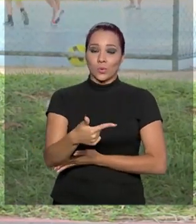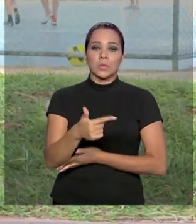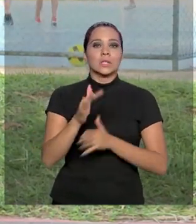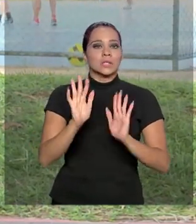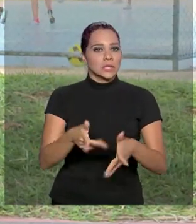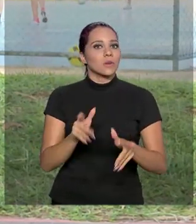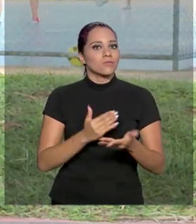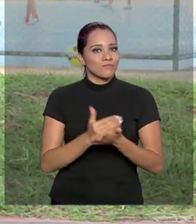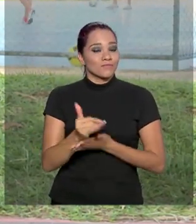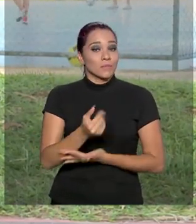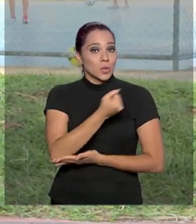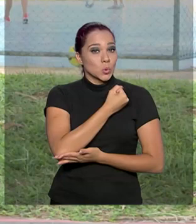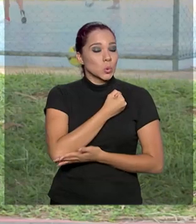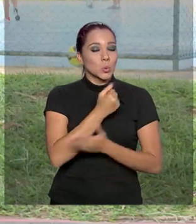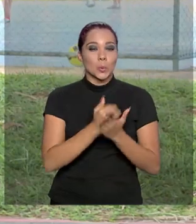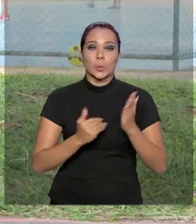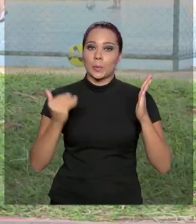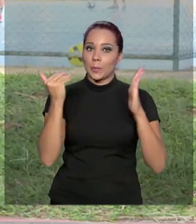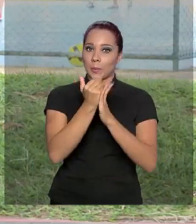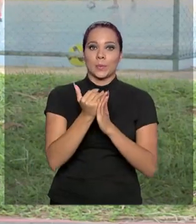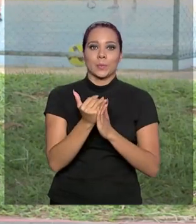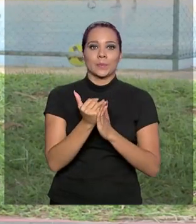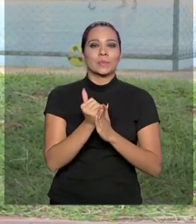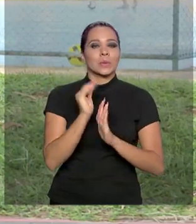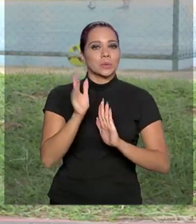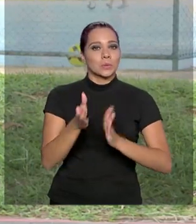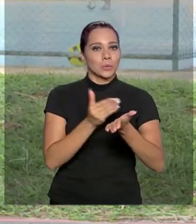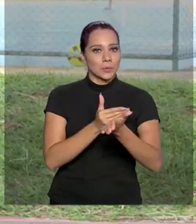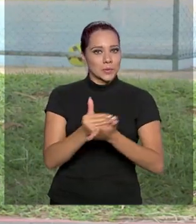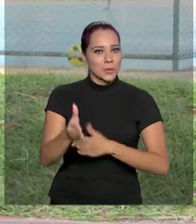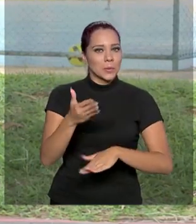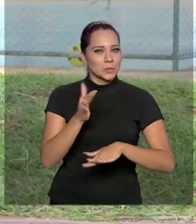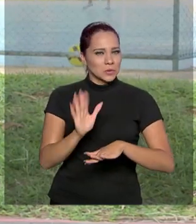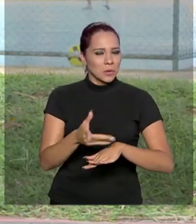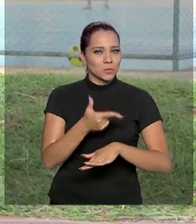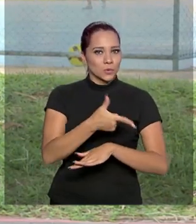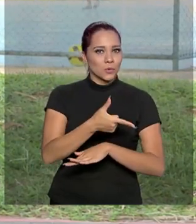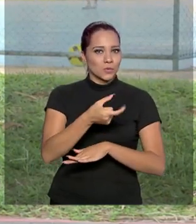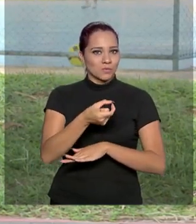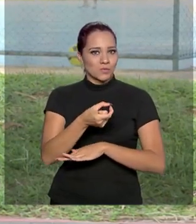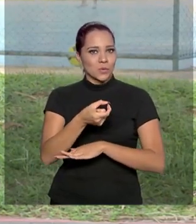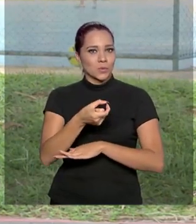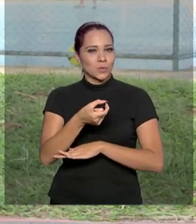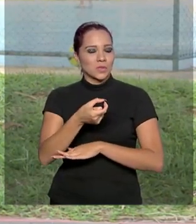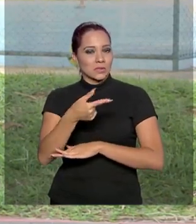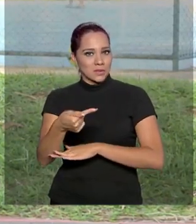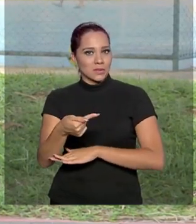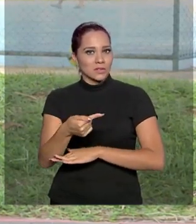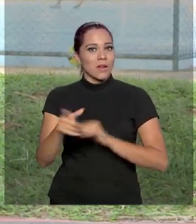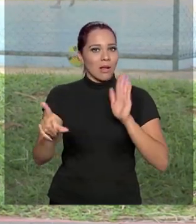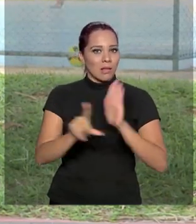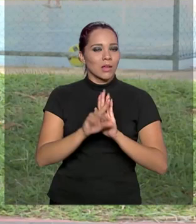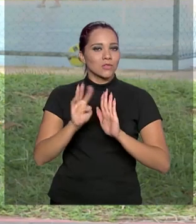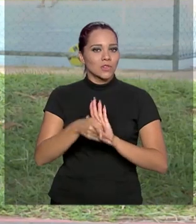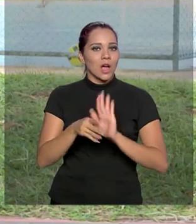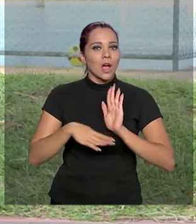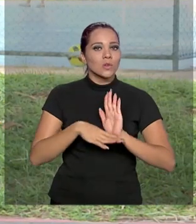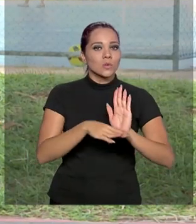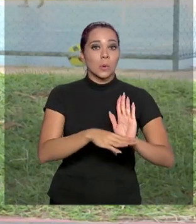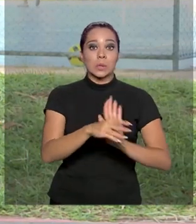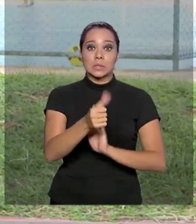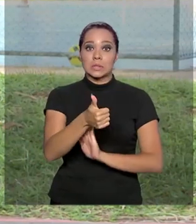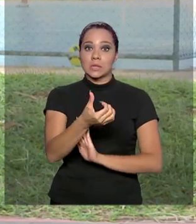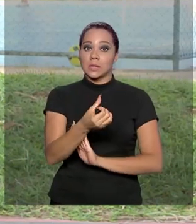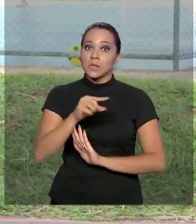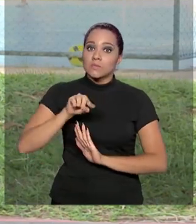Mas os números são muito maiores. Desde que entrou em prática em 2007, a lei já contemplou cerca de 16